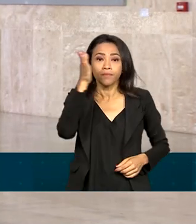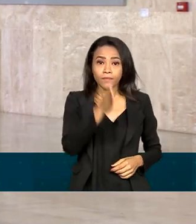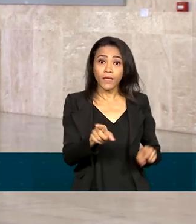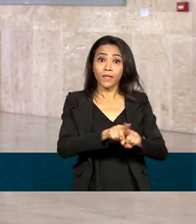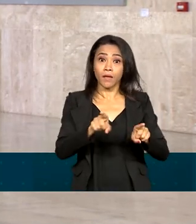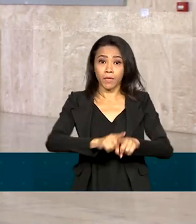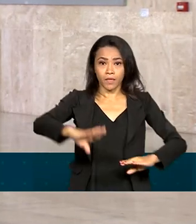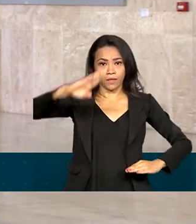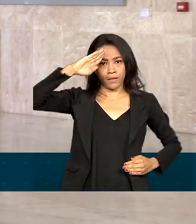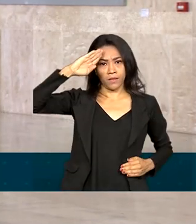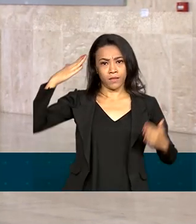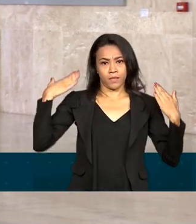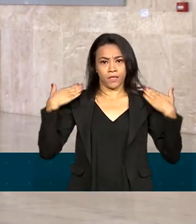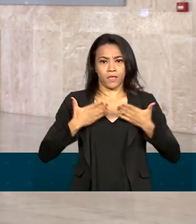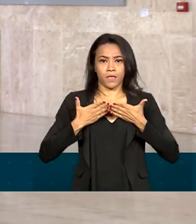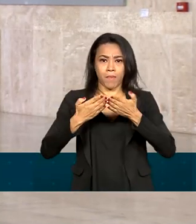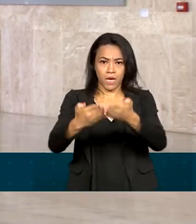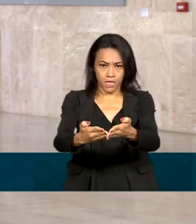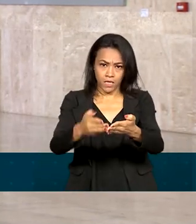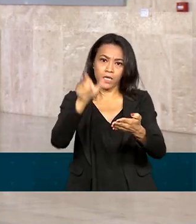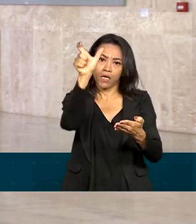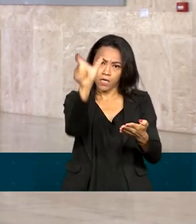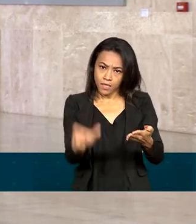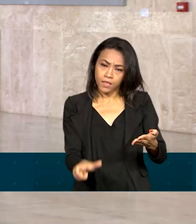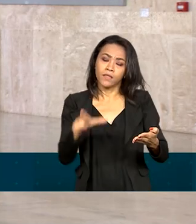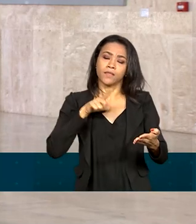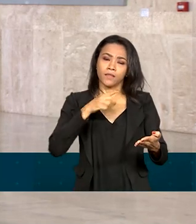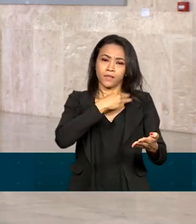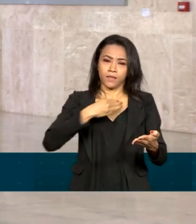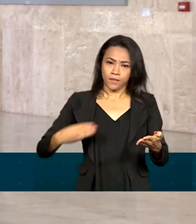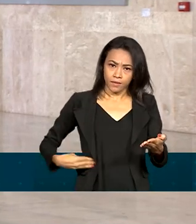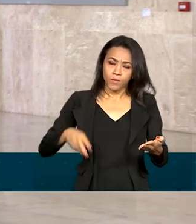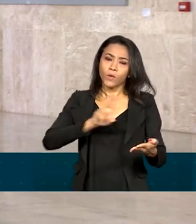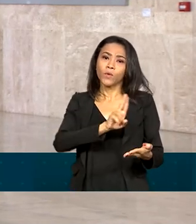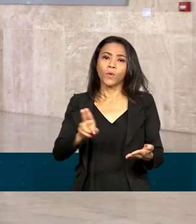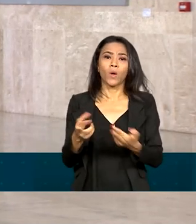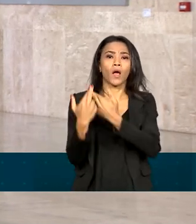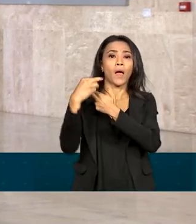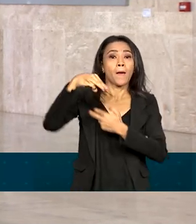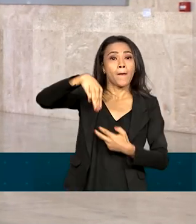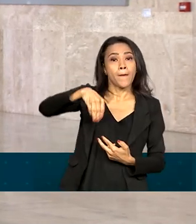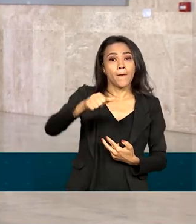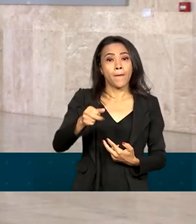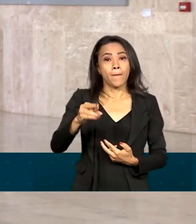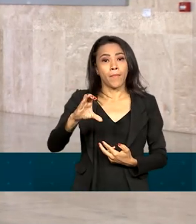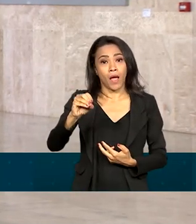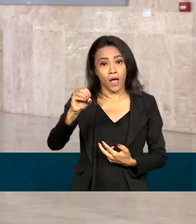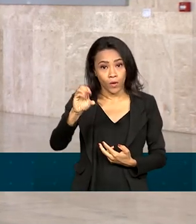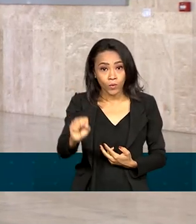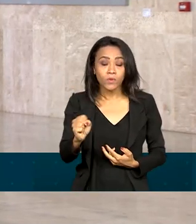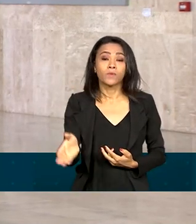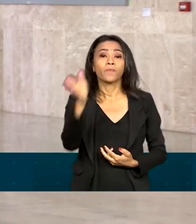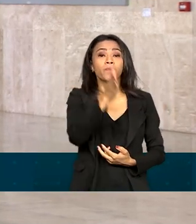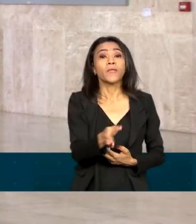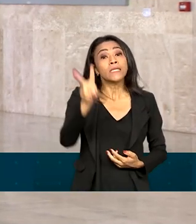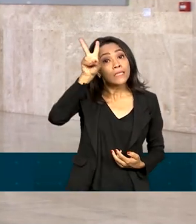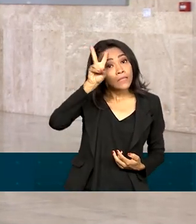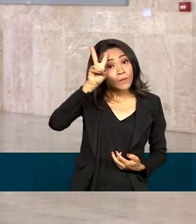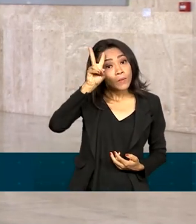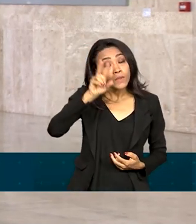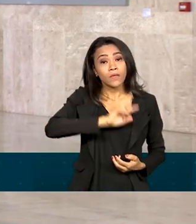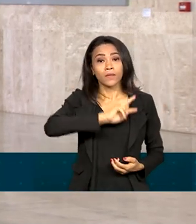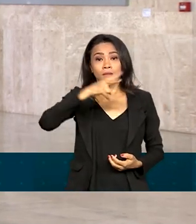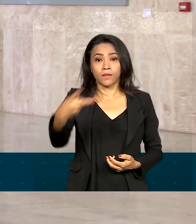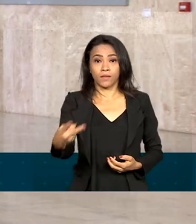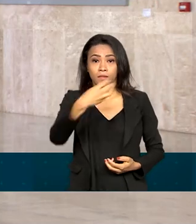da Marinha, que será liderada pelo almirante Marcos Sampaio Olsen. Na segunda-feira, será a transmissão de cargo